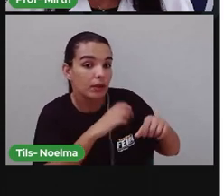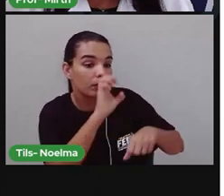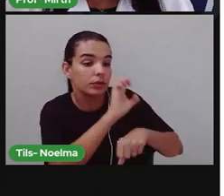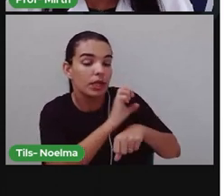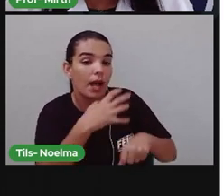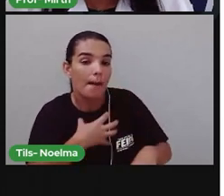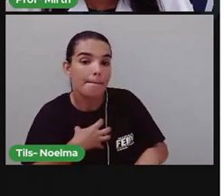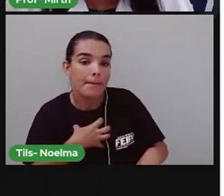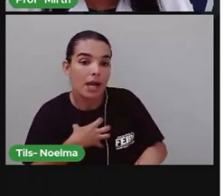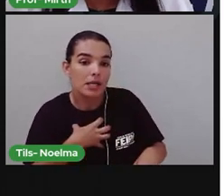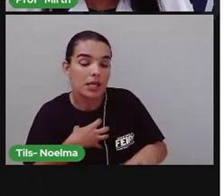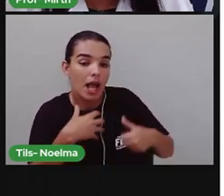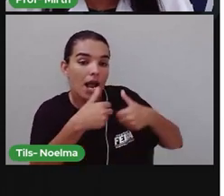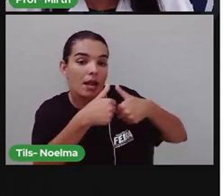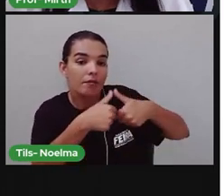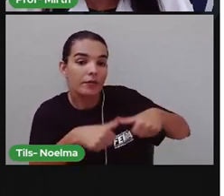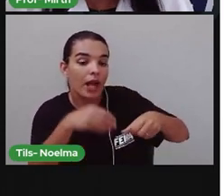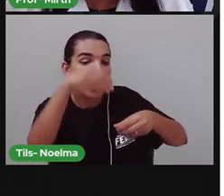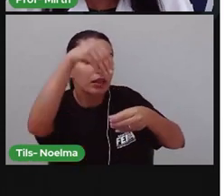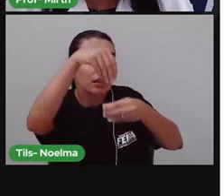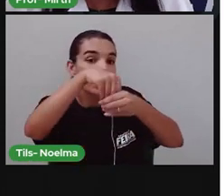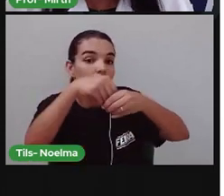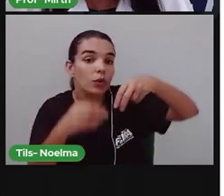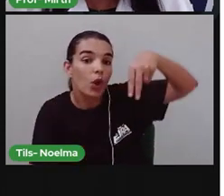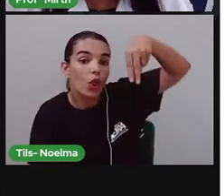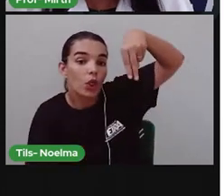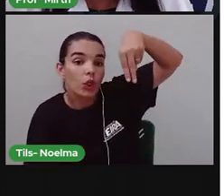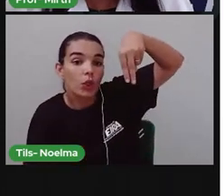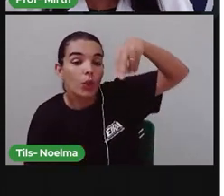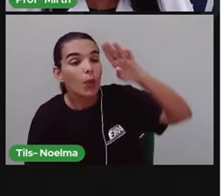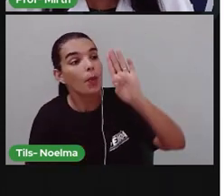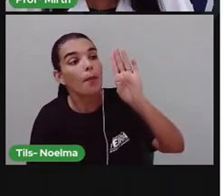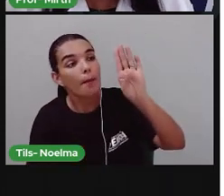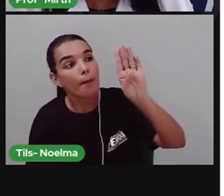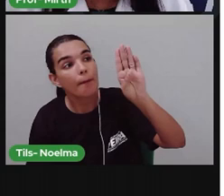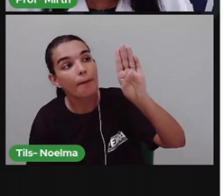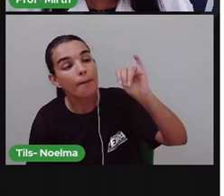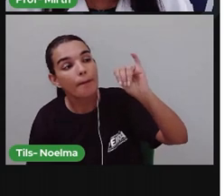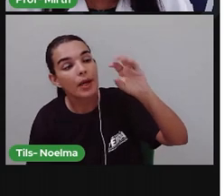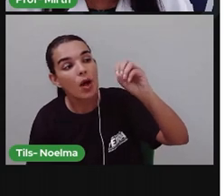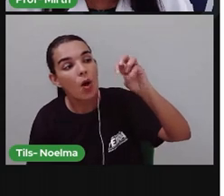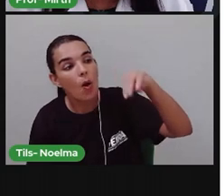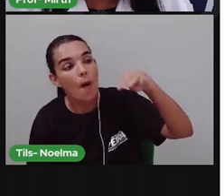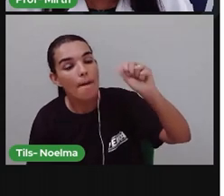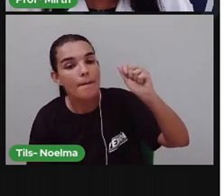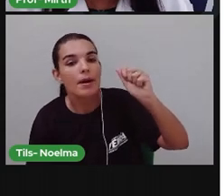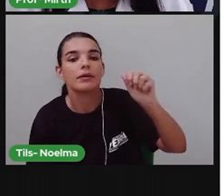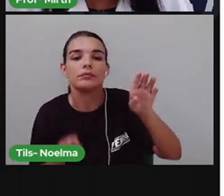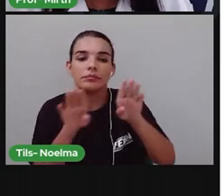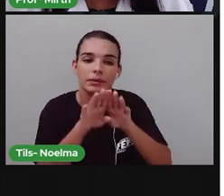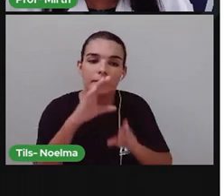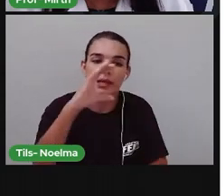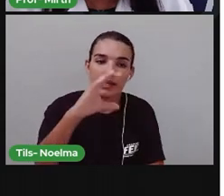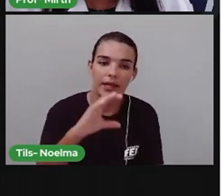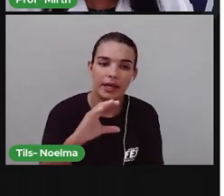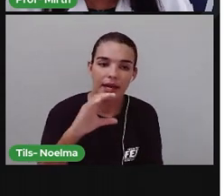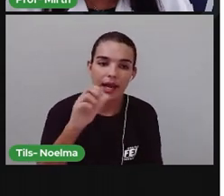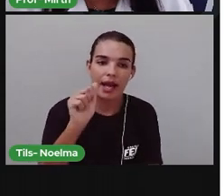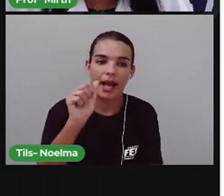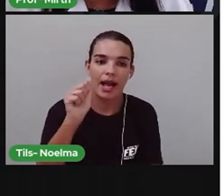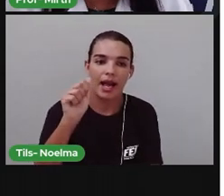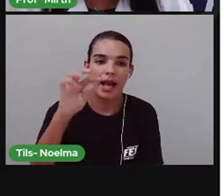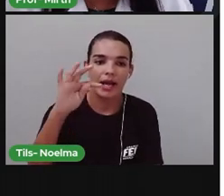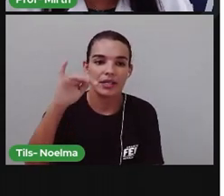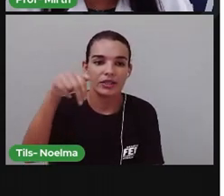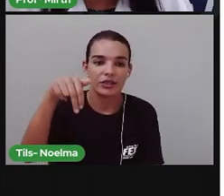Bahia E ela vai estar Dentro Do bioma Da Caatinga Né Ela vai estar